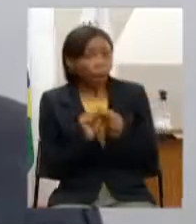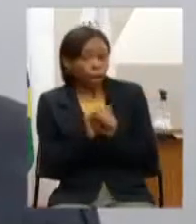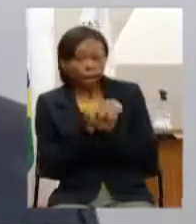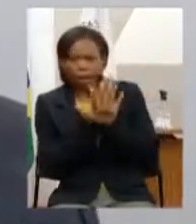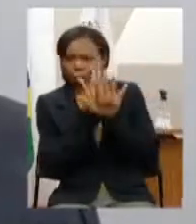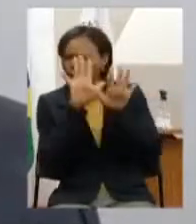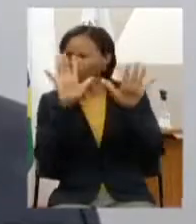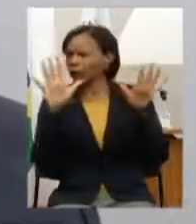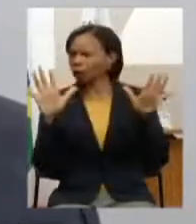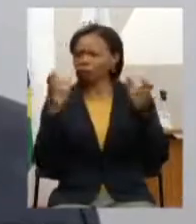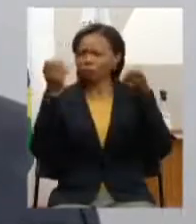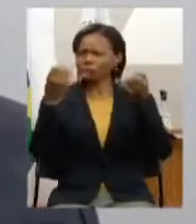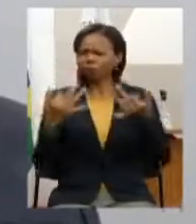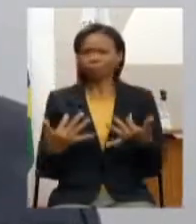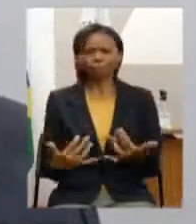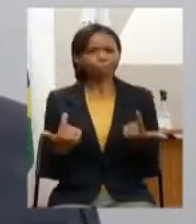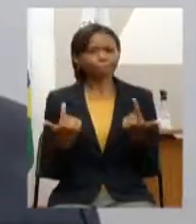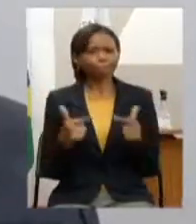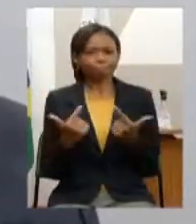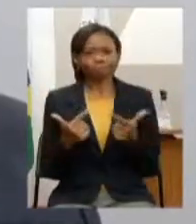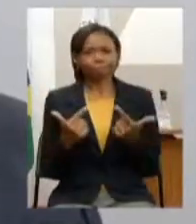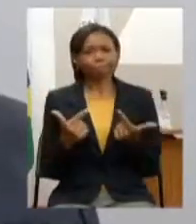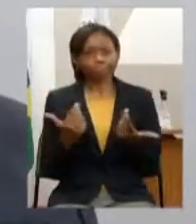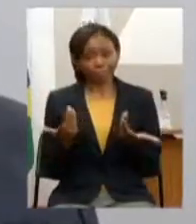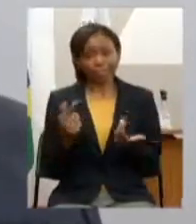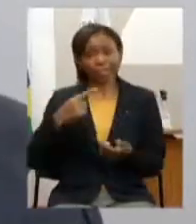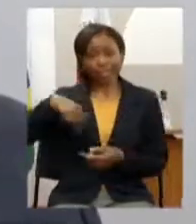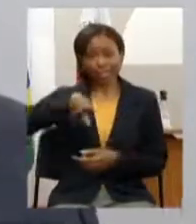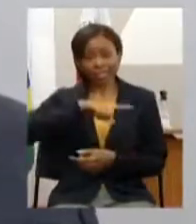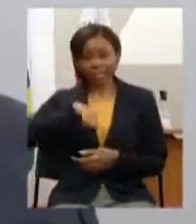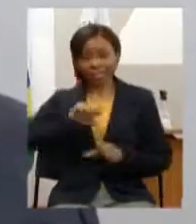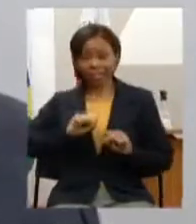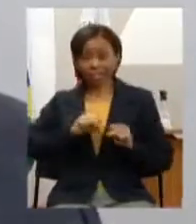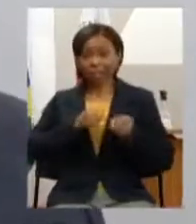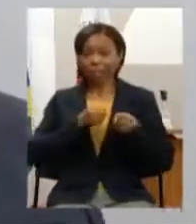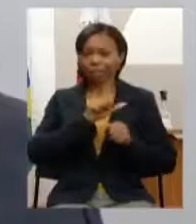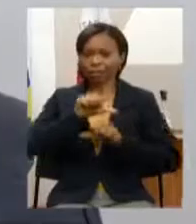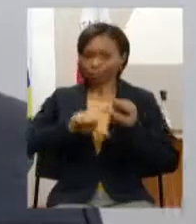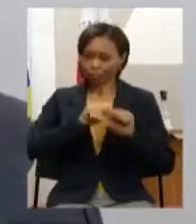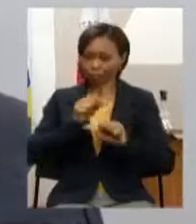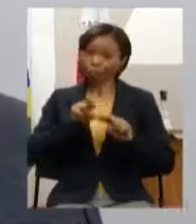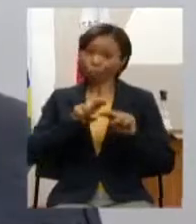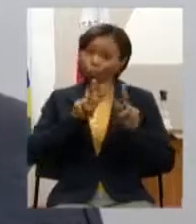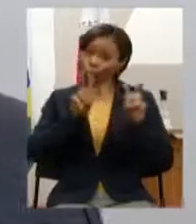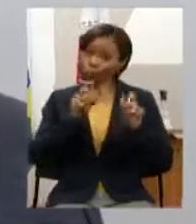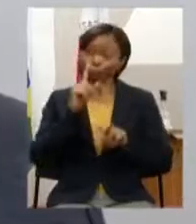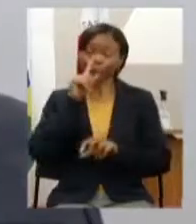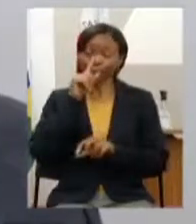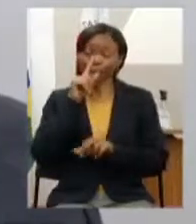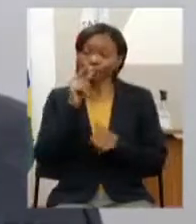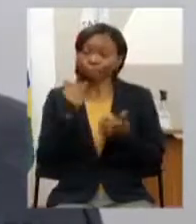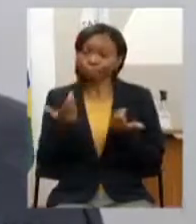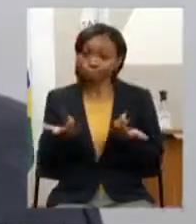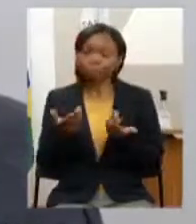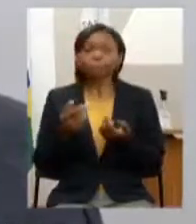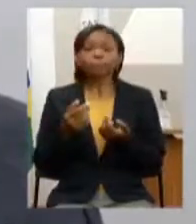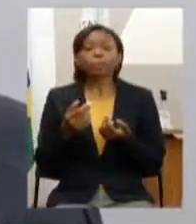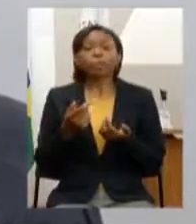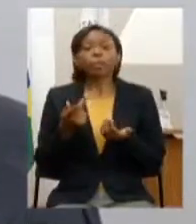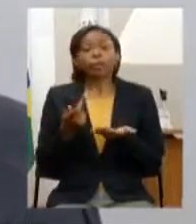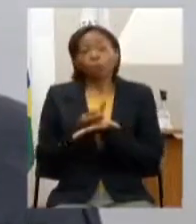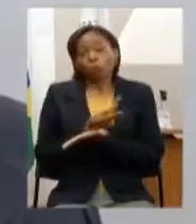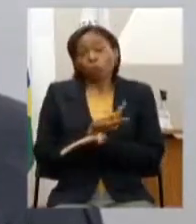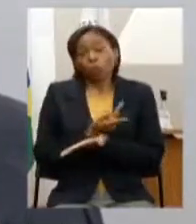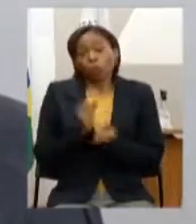fora pesquisadores que defendem mudanças na classificação de risco um panorama disso pode ser